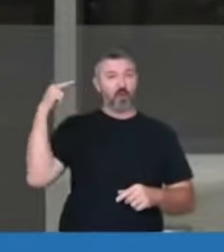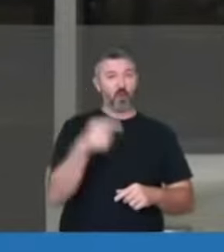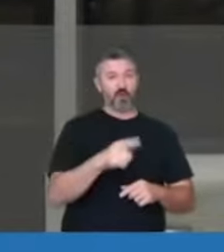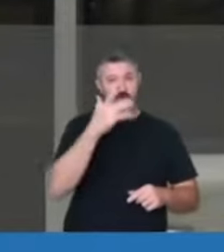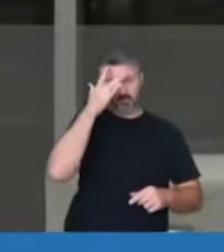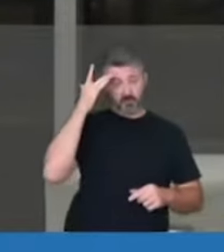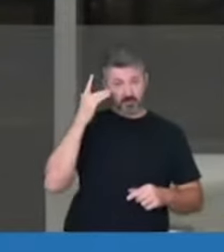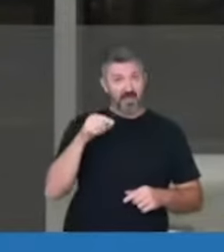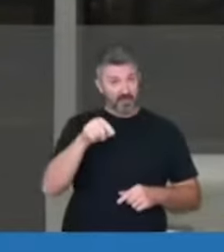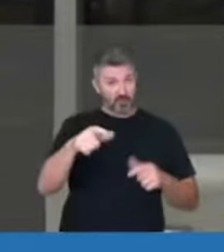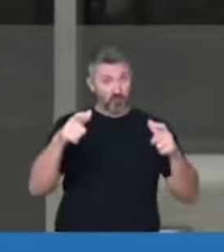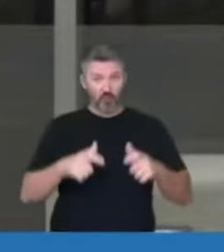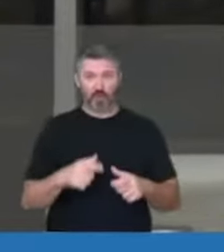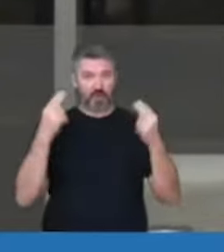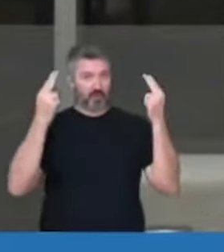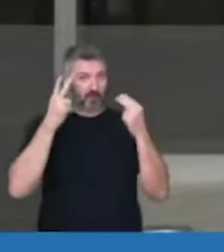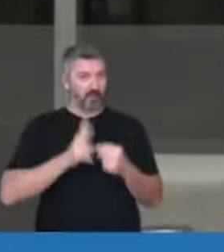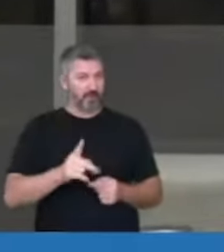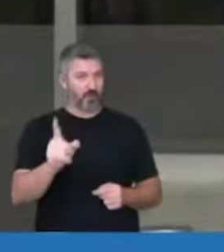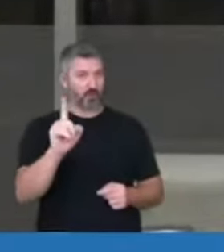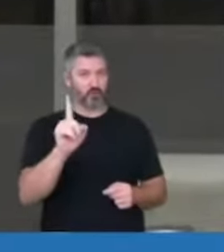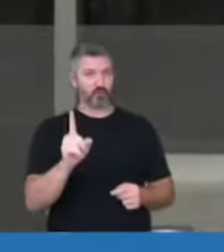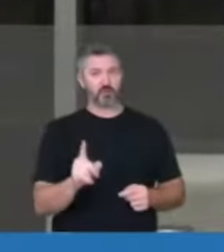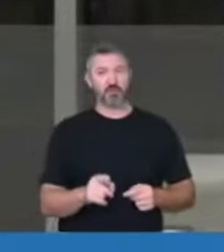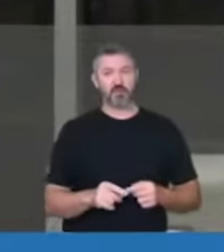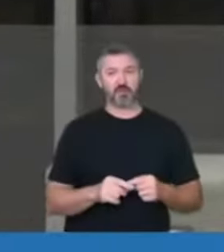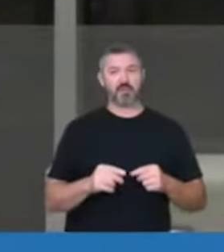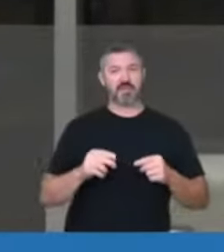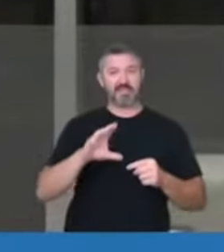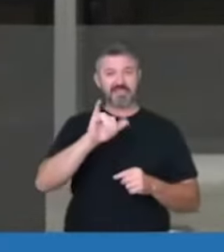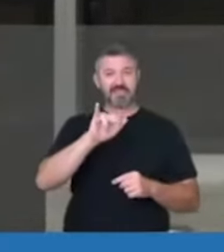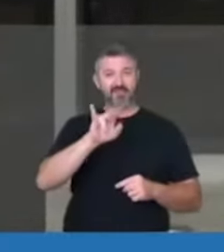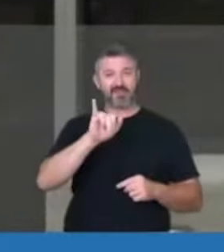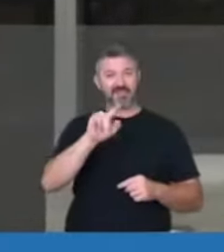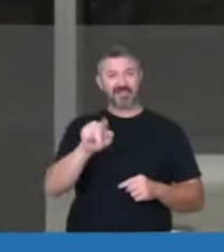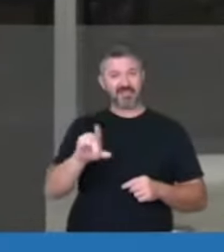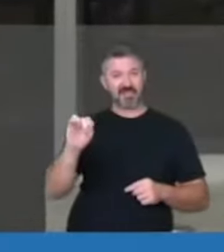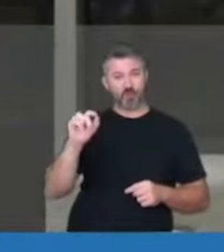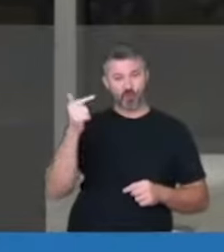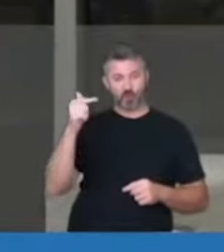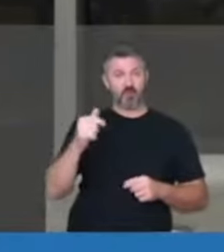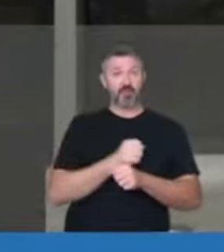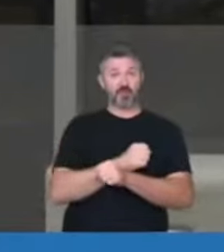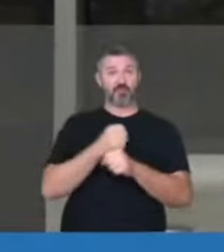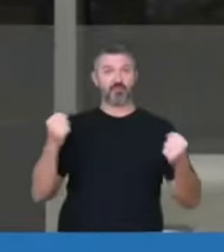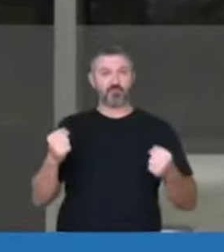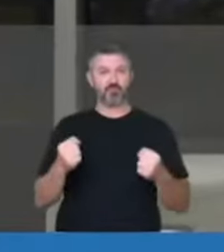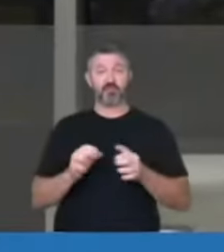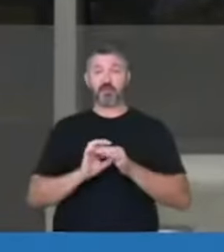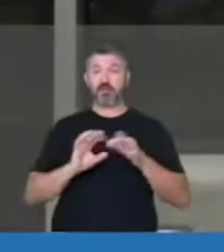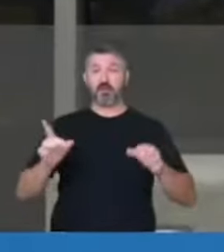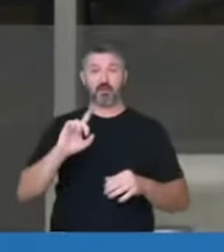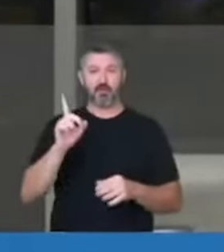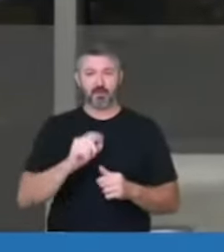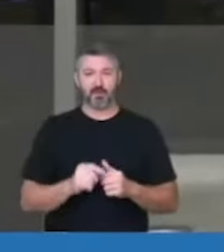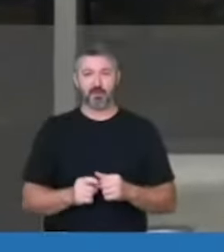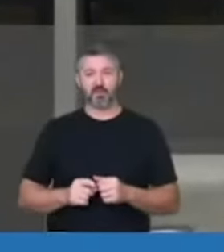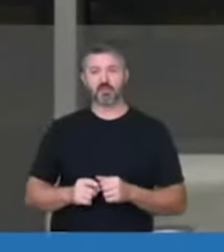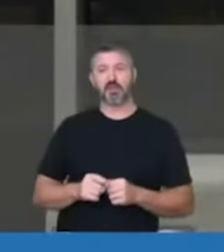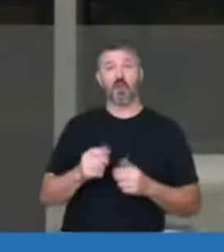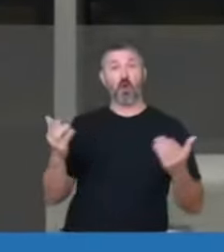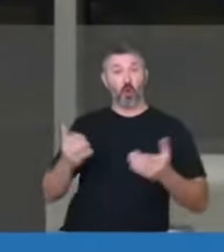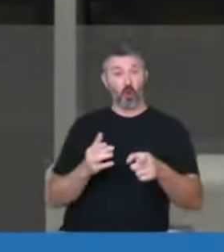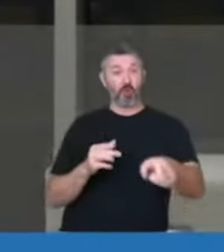indo para um lugar que é insustentável, não é civilizatório, não é possível e não é permitido, foi com a deputada